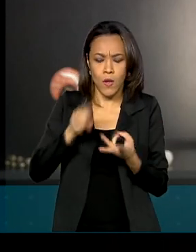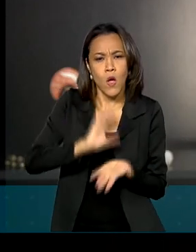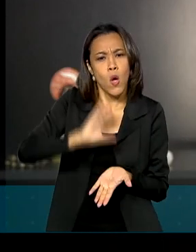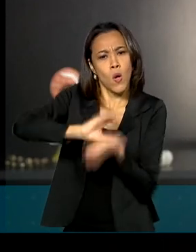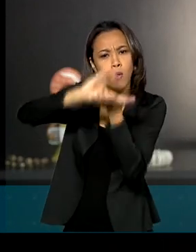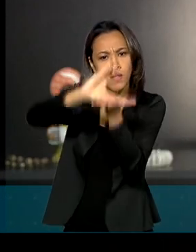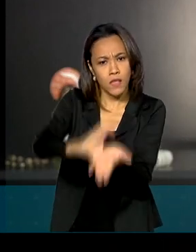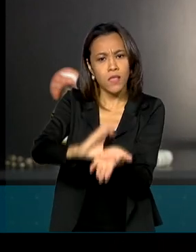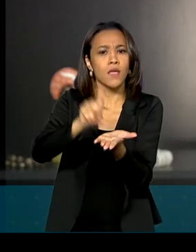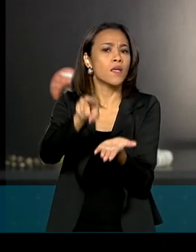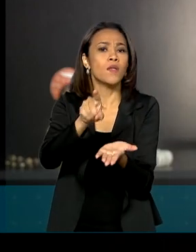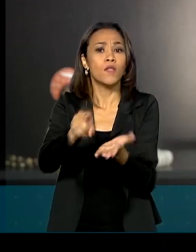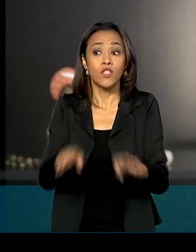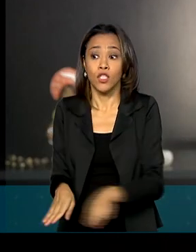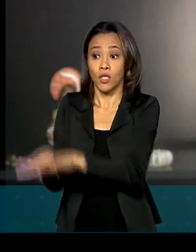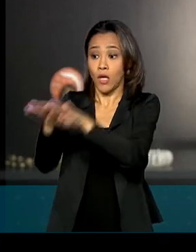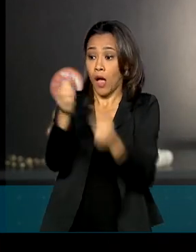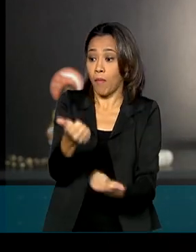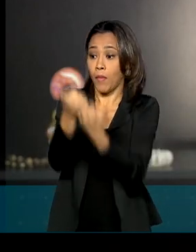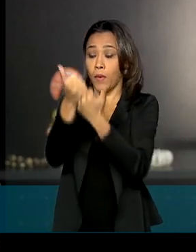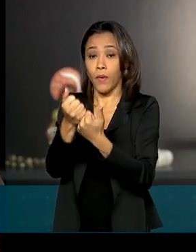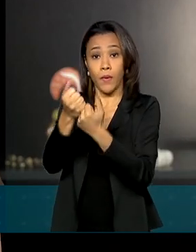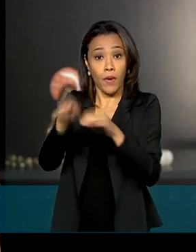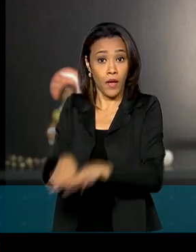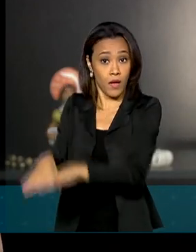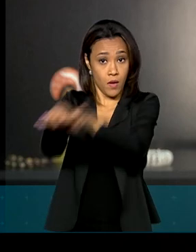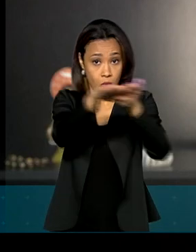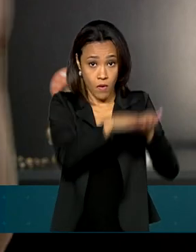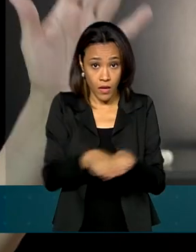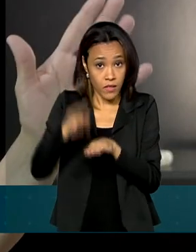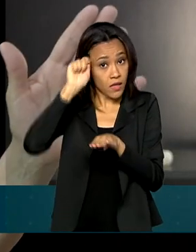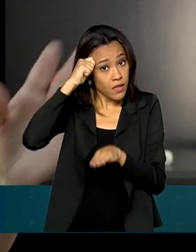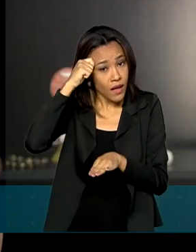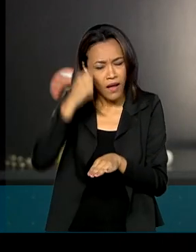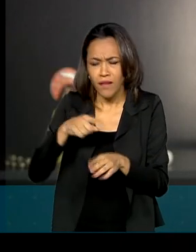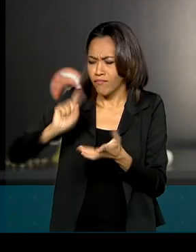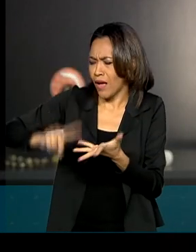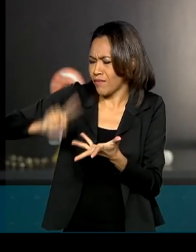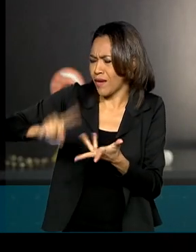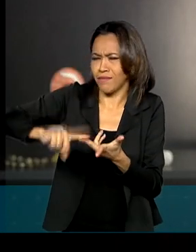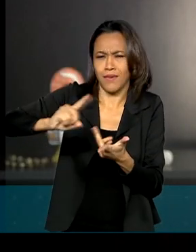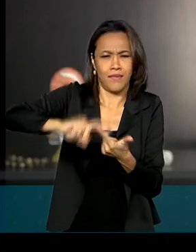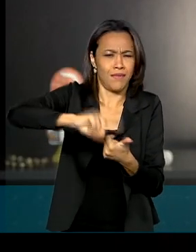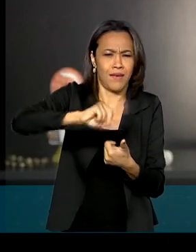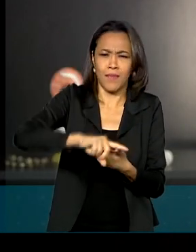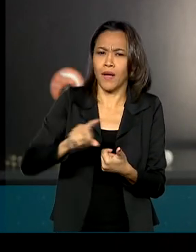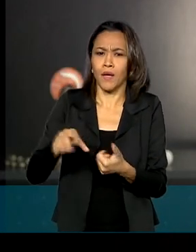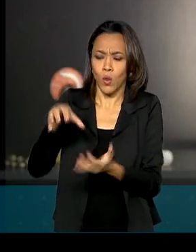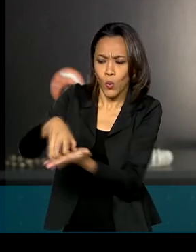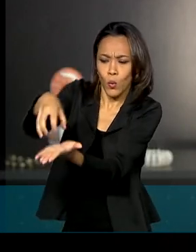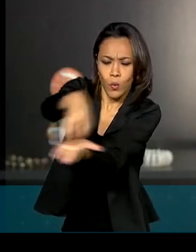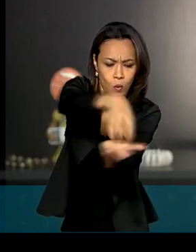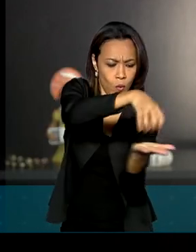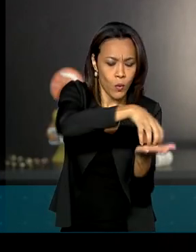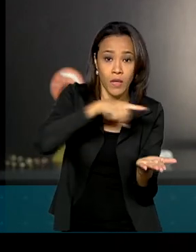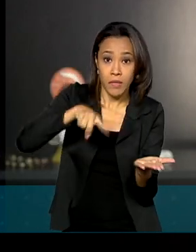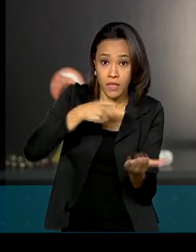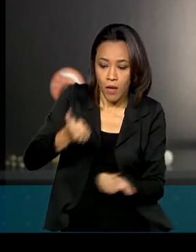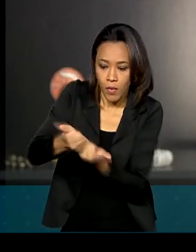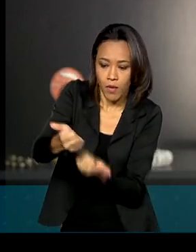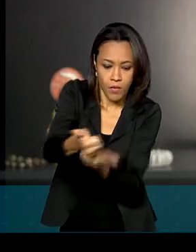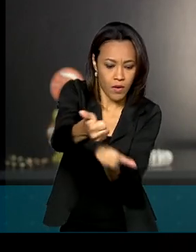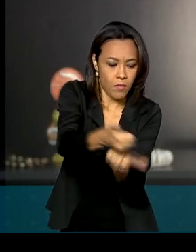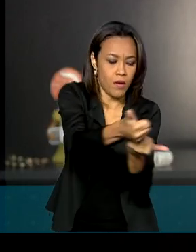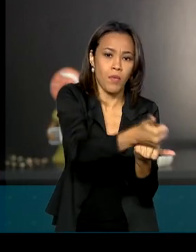da igualdade racial, centros de atendimento à mulher e tantos outros órgãos que devem ser fortalecidos